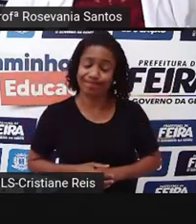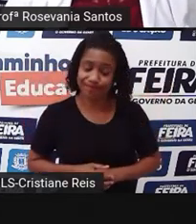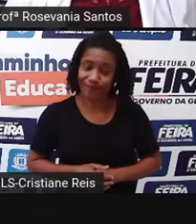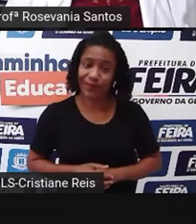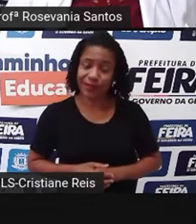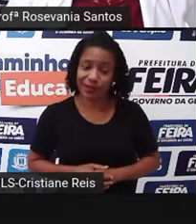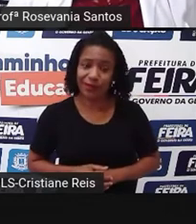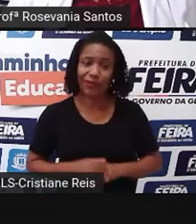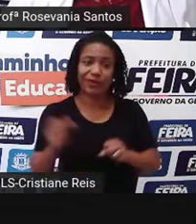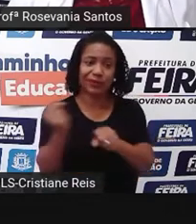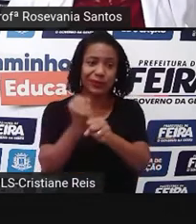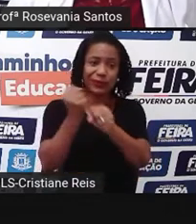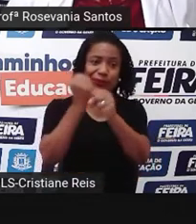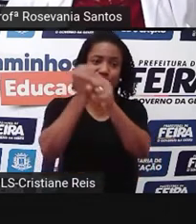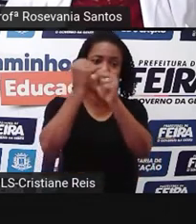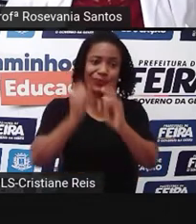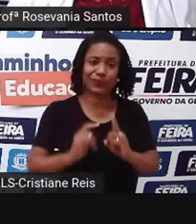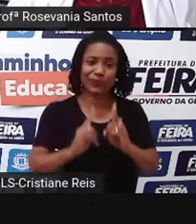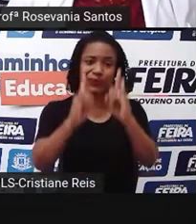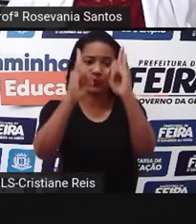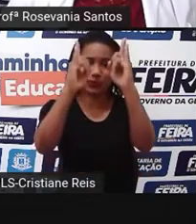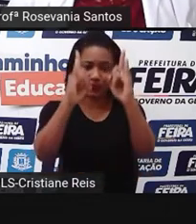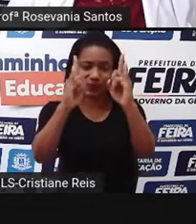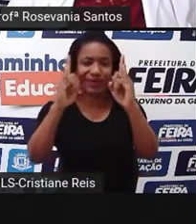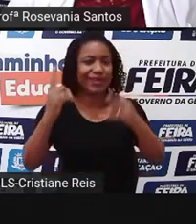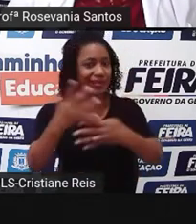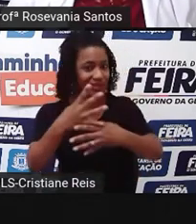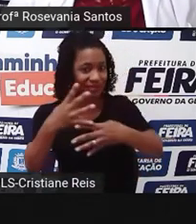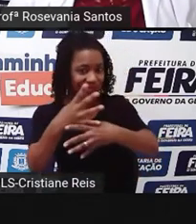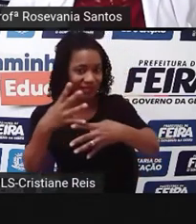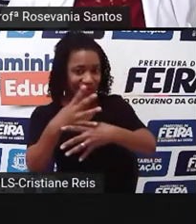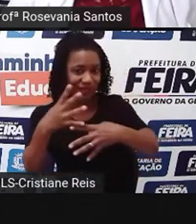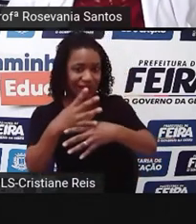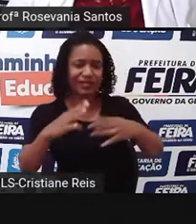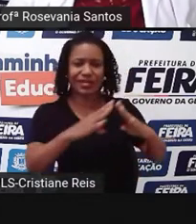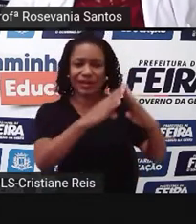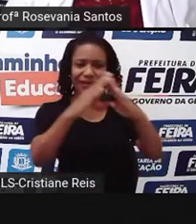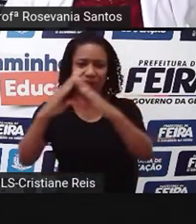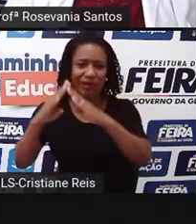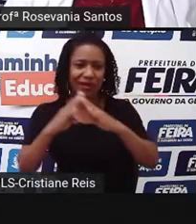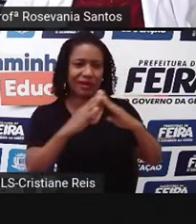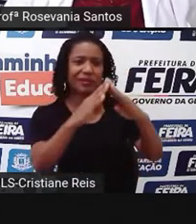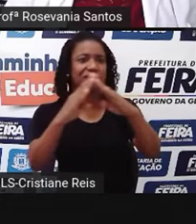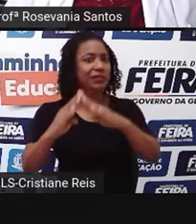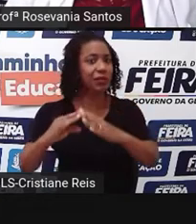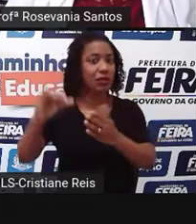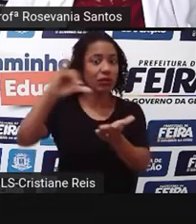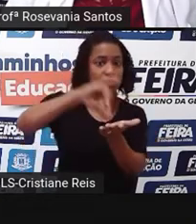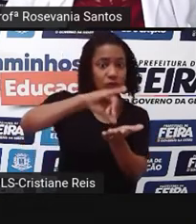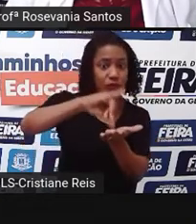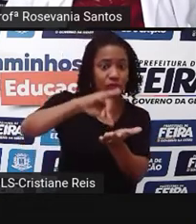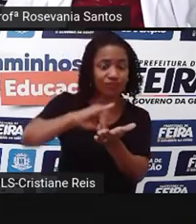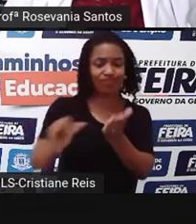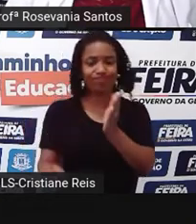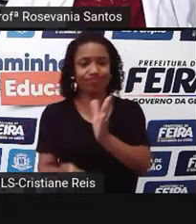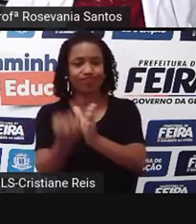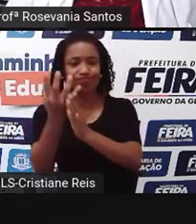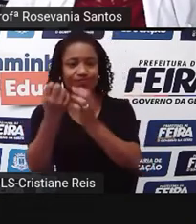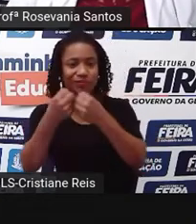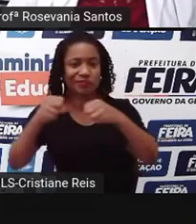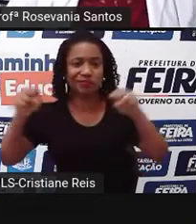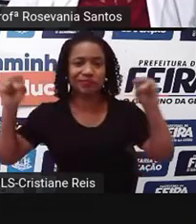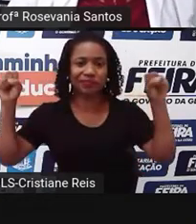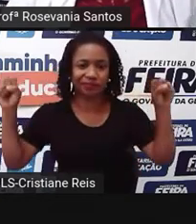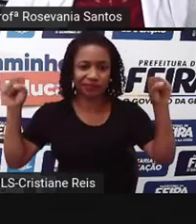grandes cidades brasileiras que estão aí, né? As principais cidades, as capitais, né? Estão aí nesse espaço. Aqui,